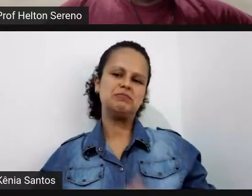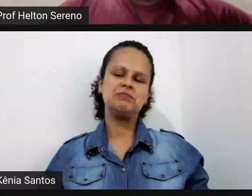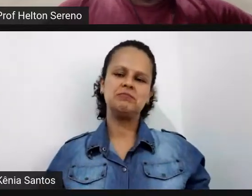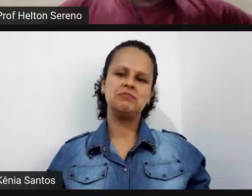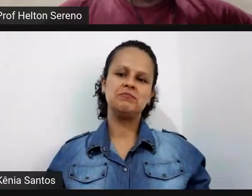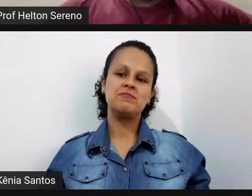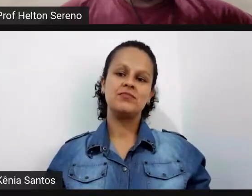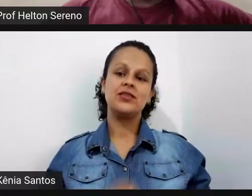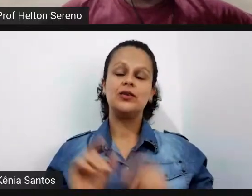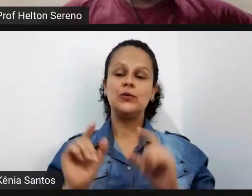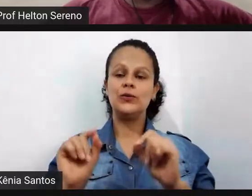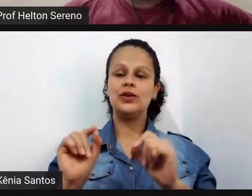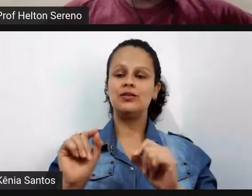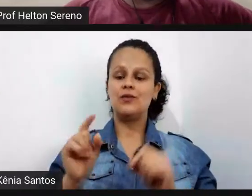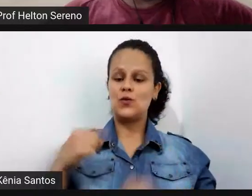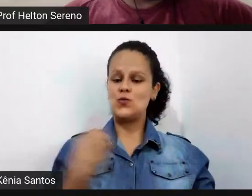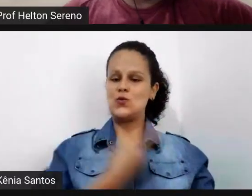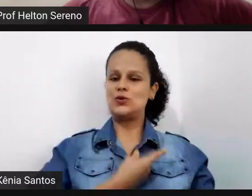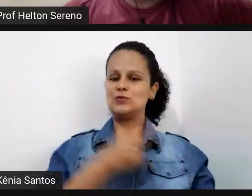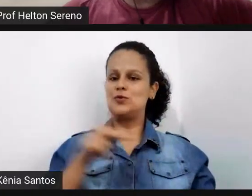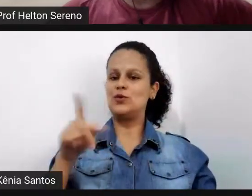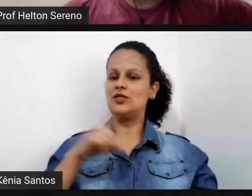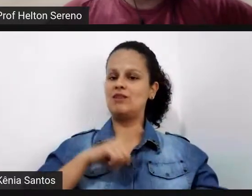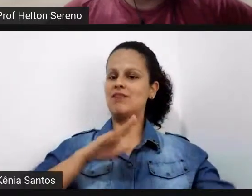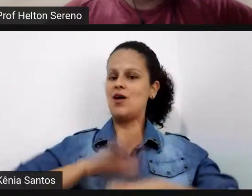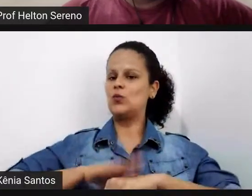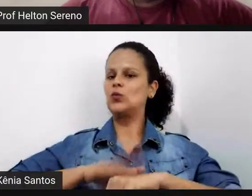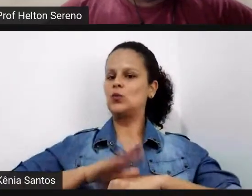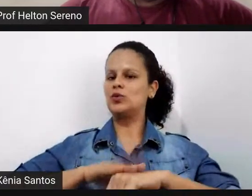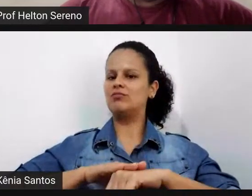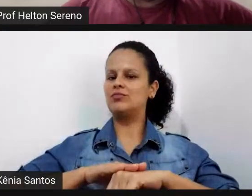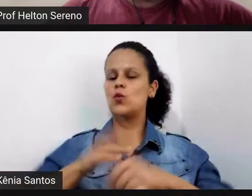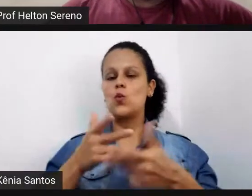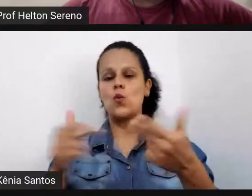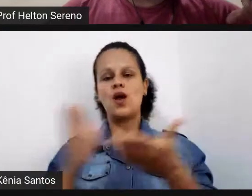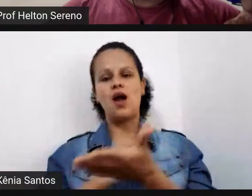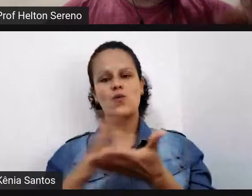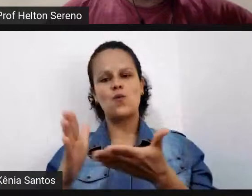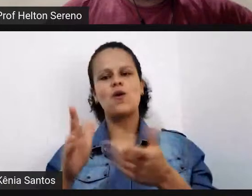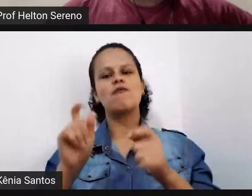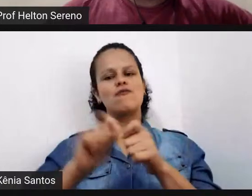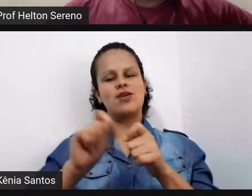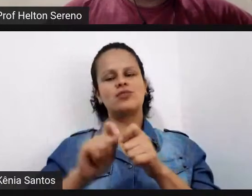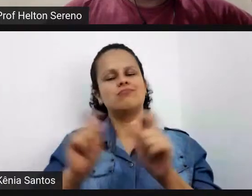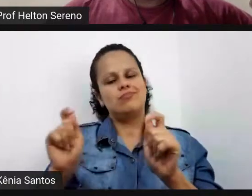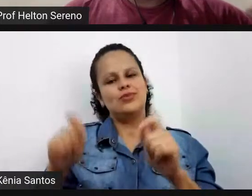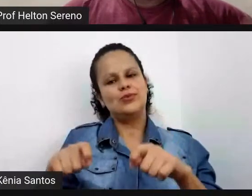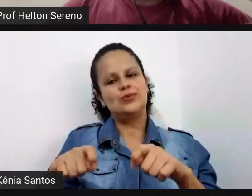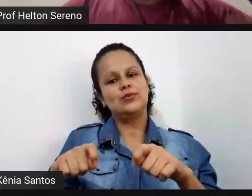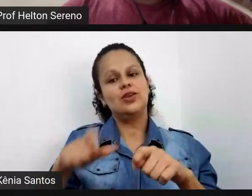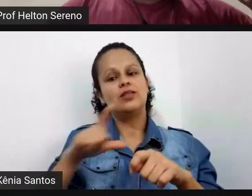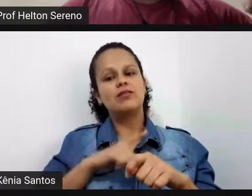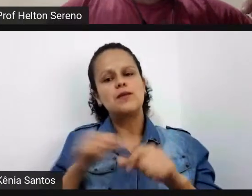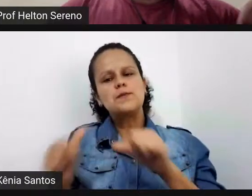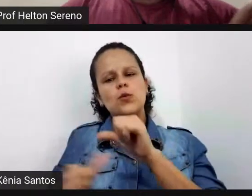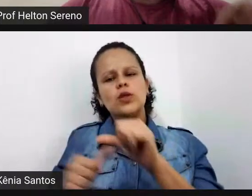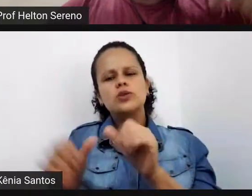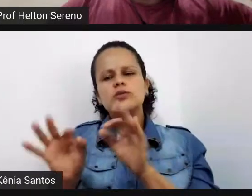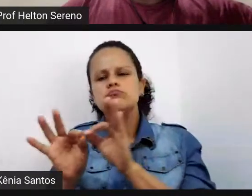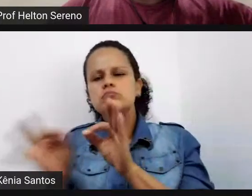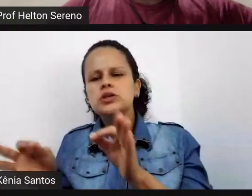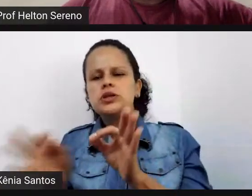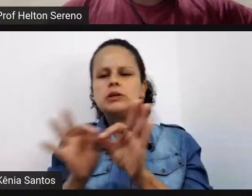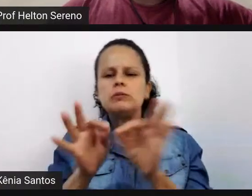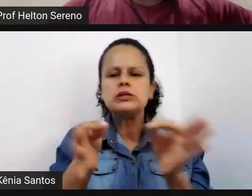autonomia que a gente tem permite que nós façamos algumas coisas e o interessante é que essas nossas pequenas mudanças quando